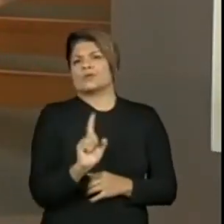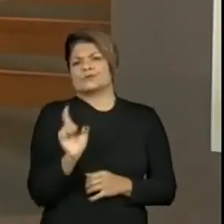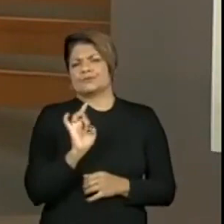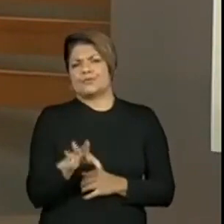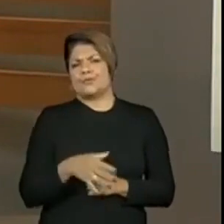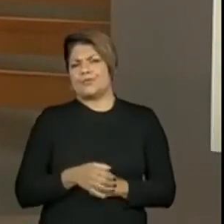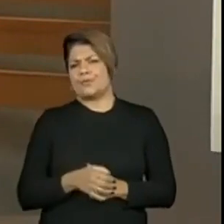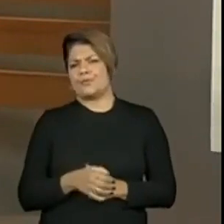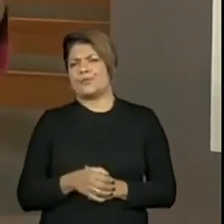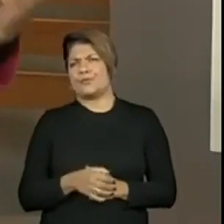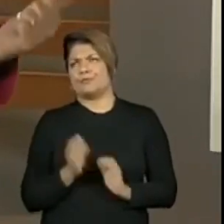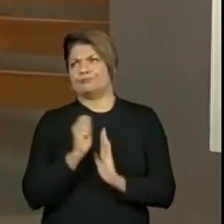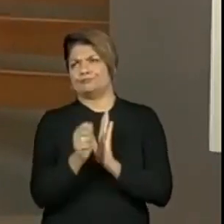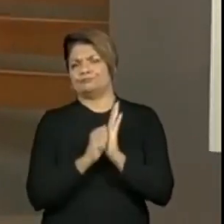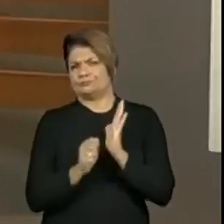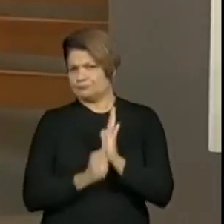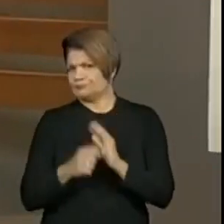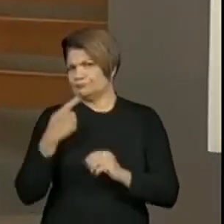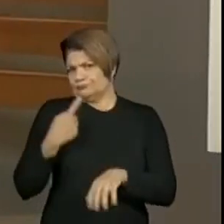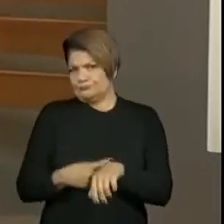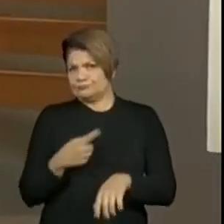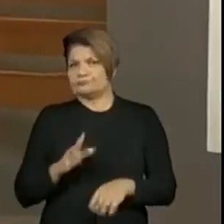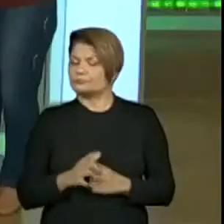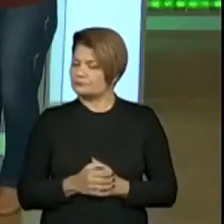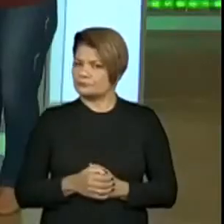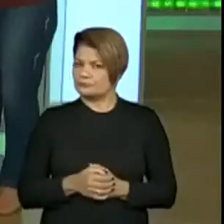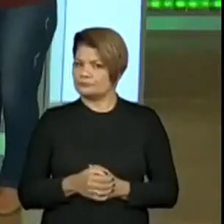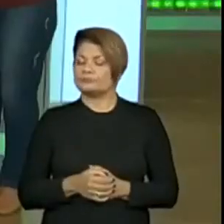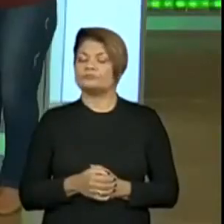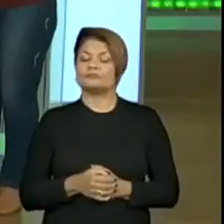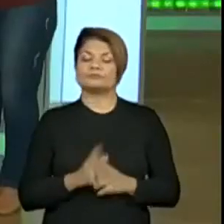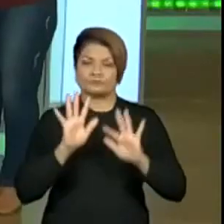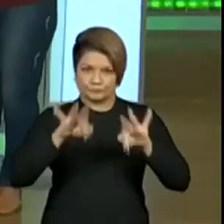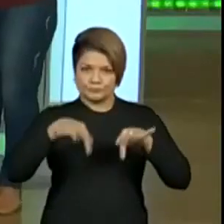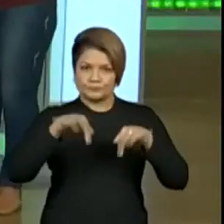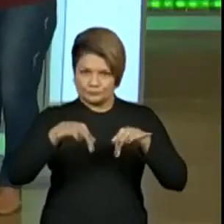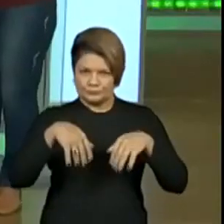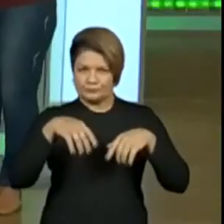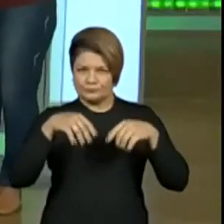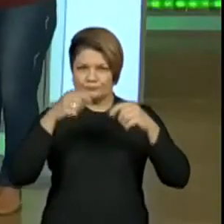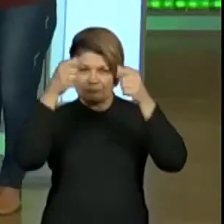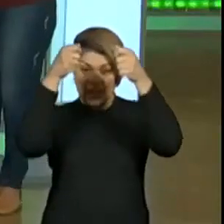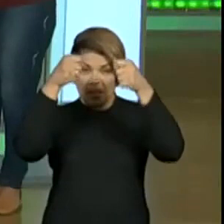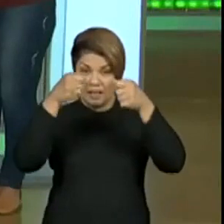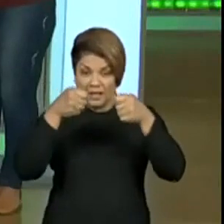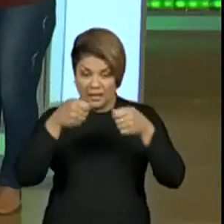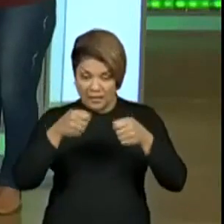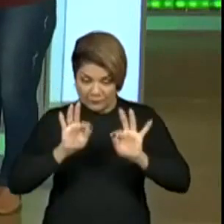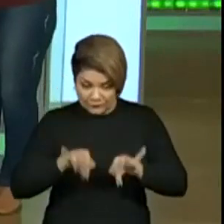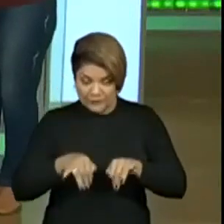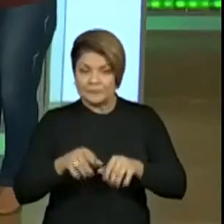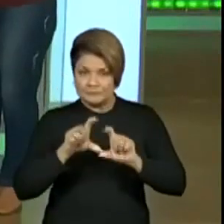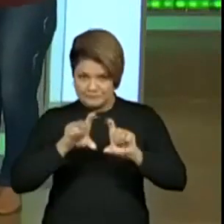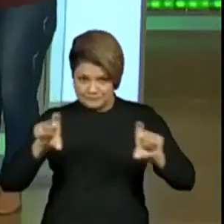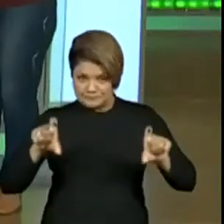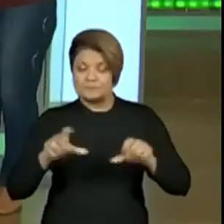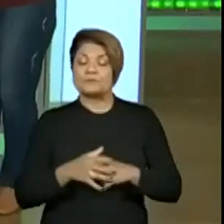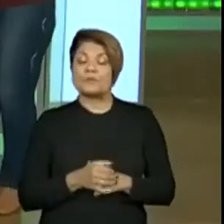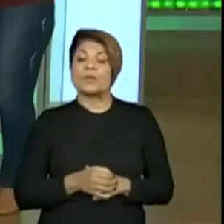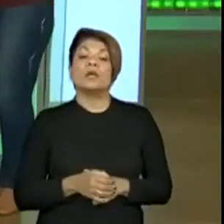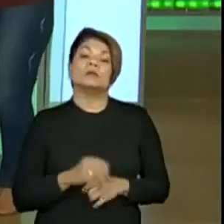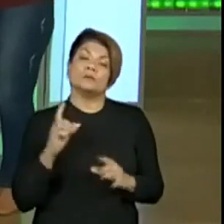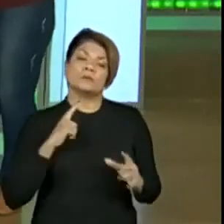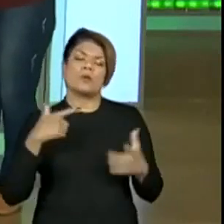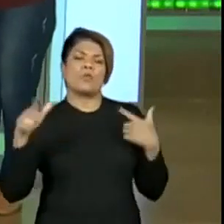reescrita, nesse momento, quer dizer, reescrita não, de escrita de final, nessa produção de autoria. Existem outros textos, crianças, que vocês podem